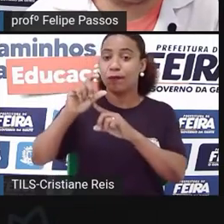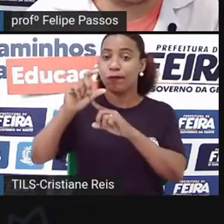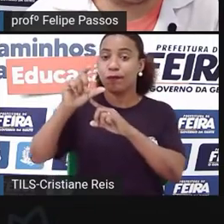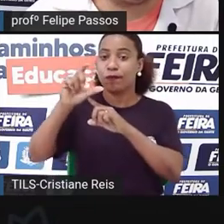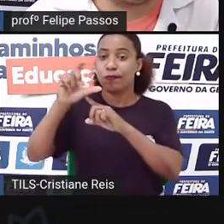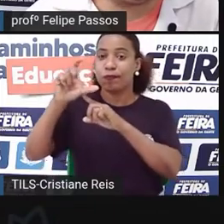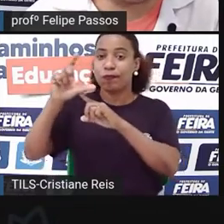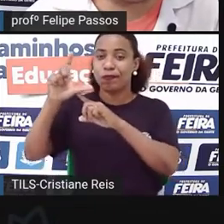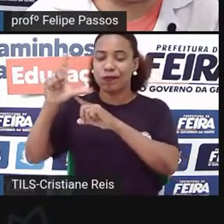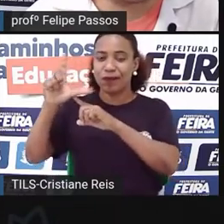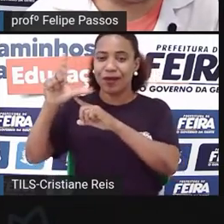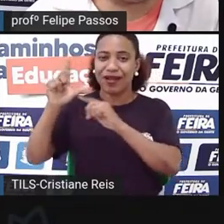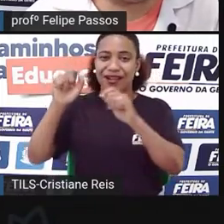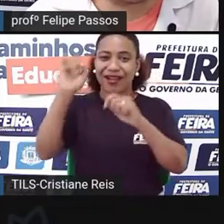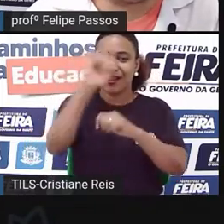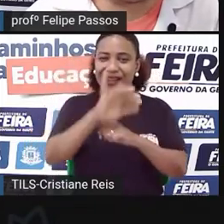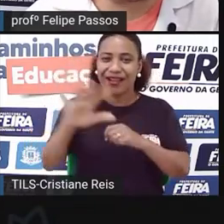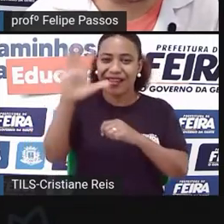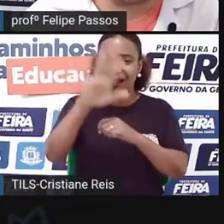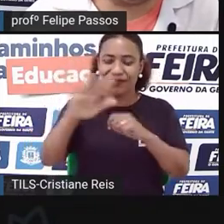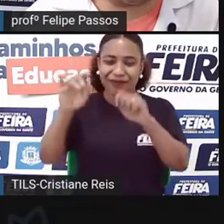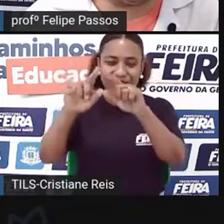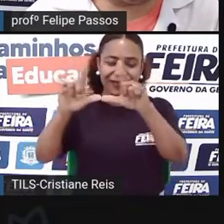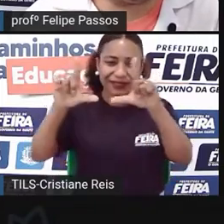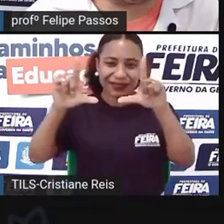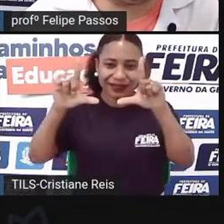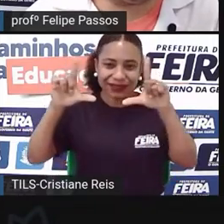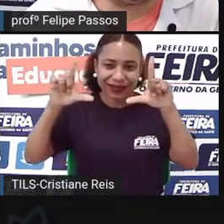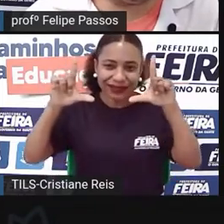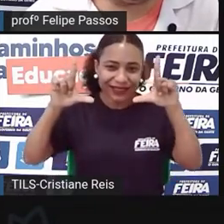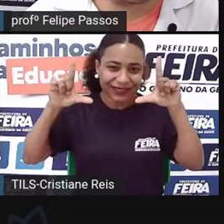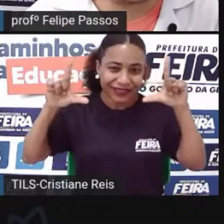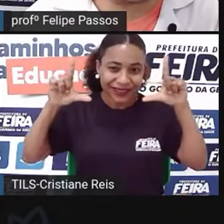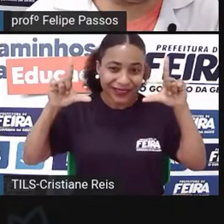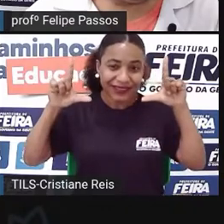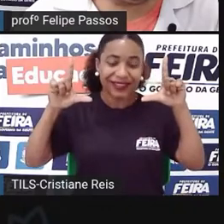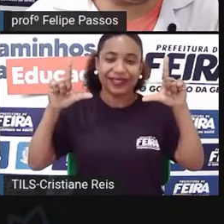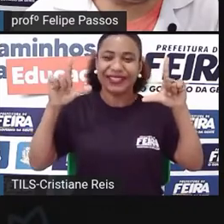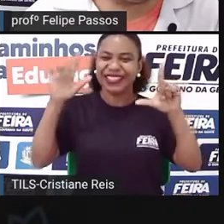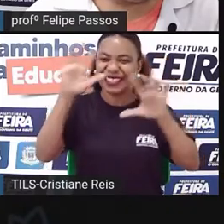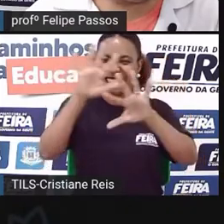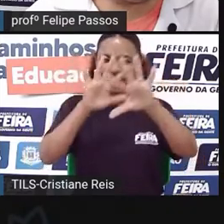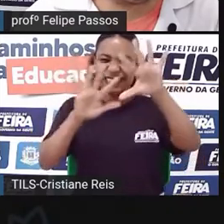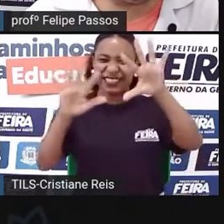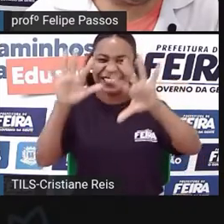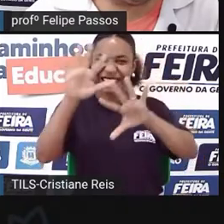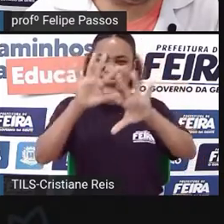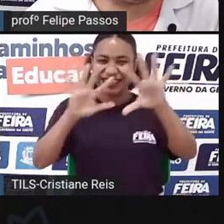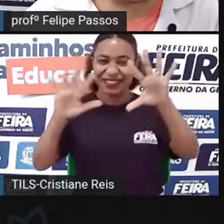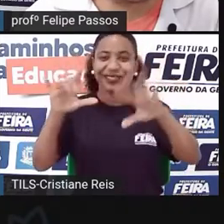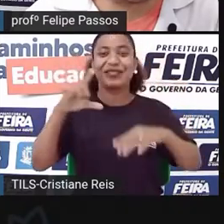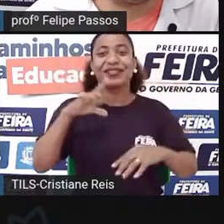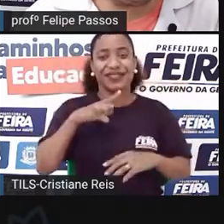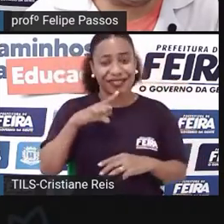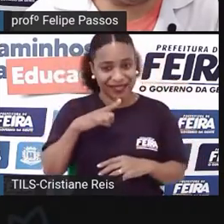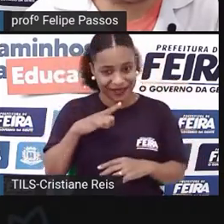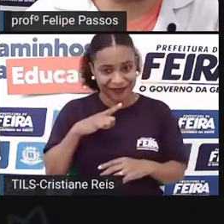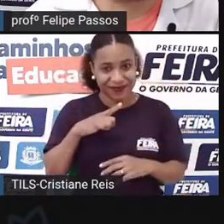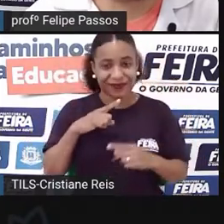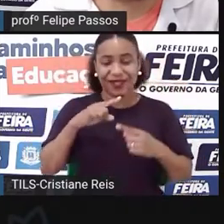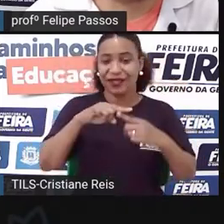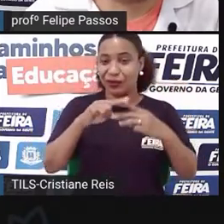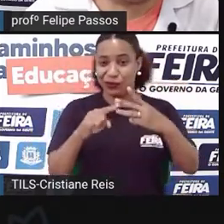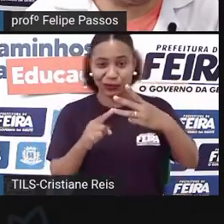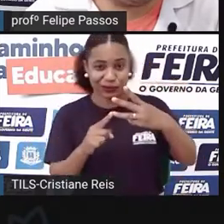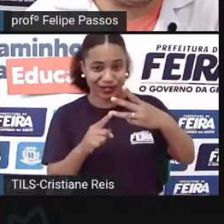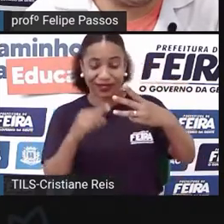a imagem, vai perdendo um pouquinho a nitidez da imagem. E todos esses elementos, o diafragma, o obturador e o